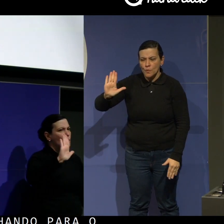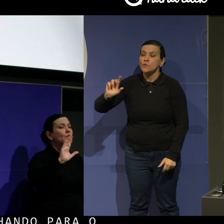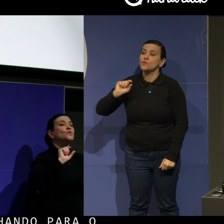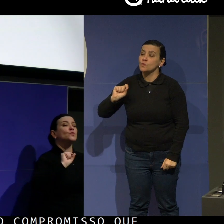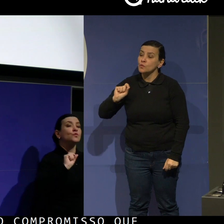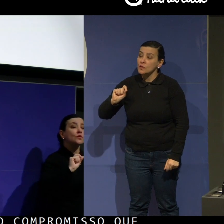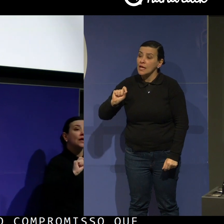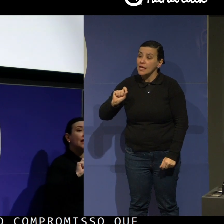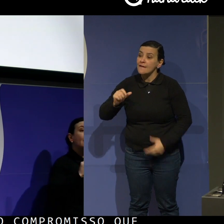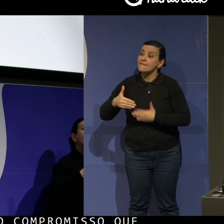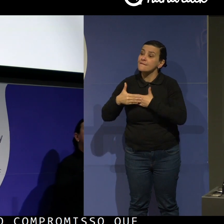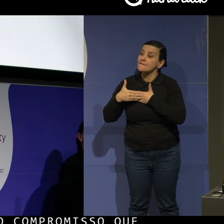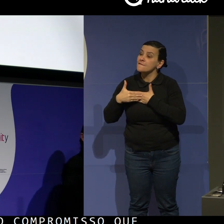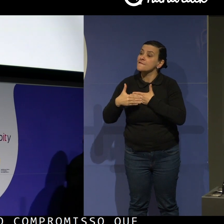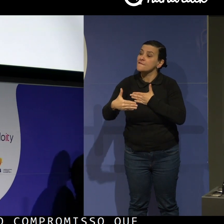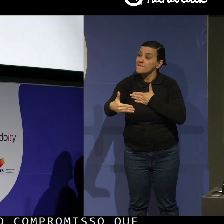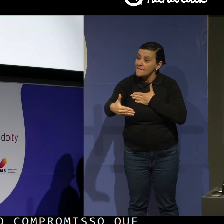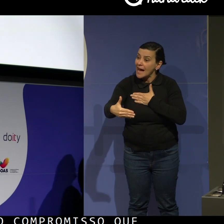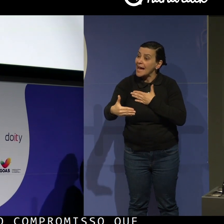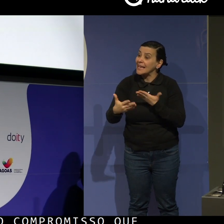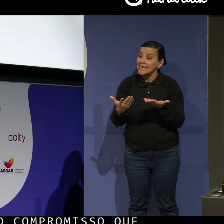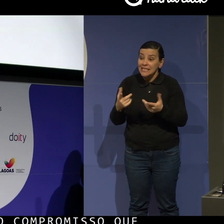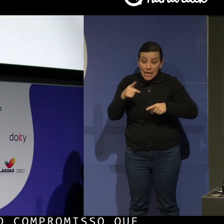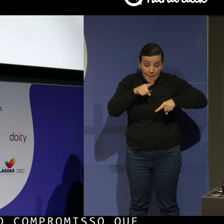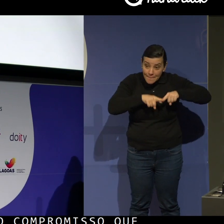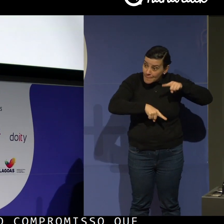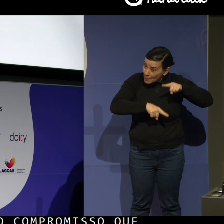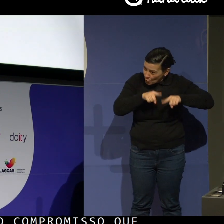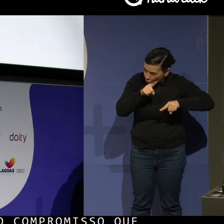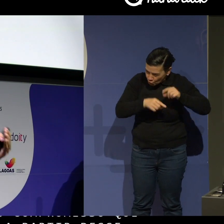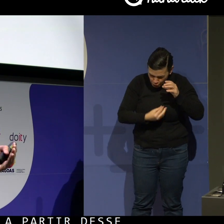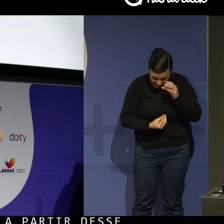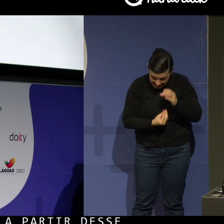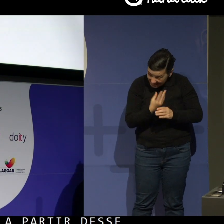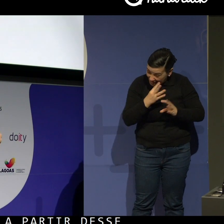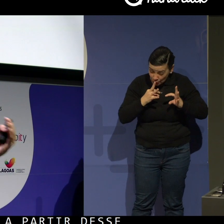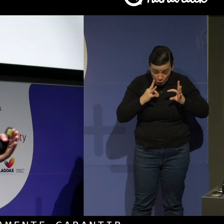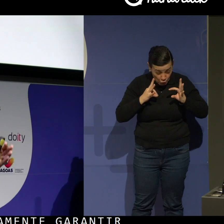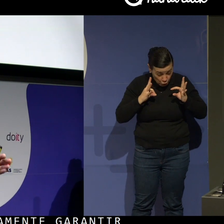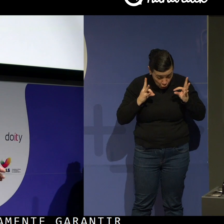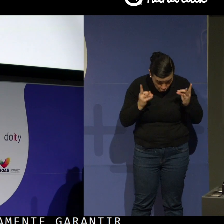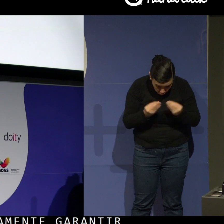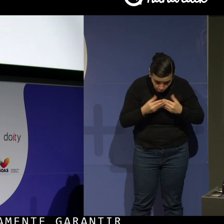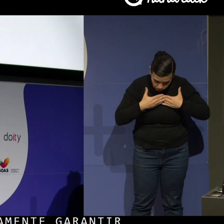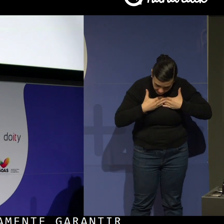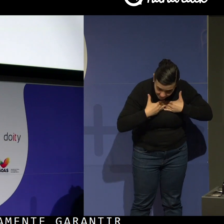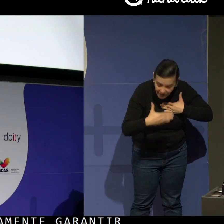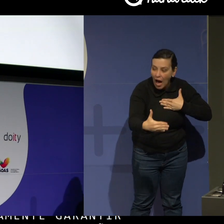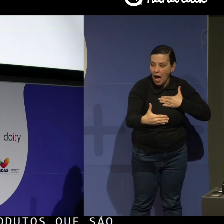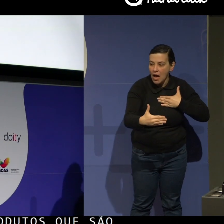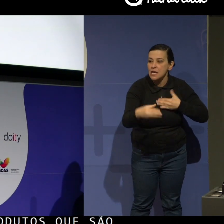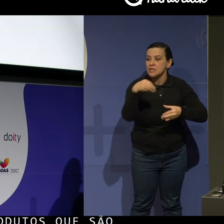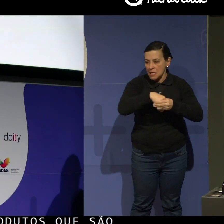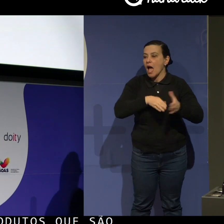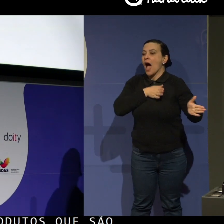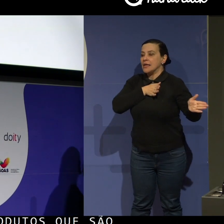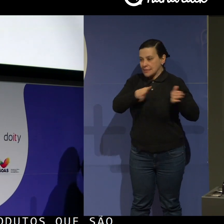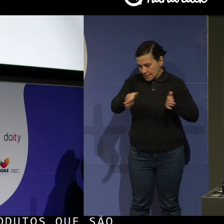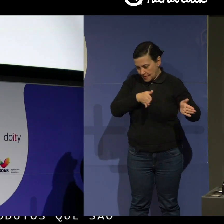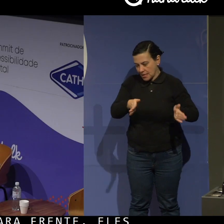garantir que todos os produtos que são criados daqui para frente, eles sejam acessíveis, né? A gente entendeu que